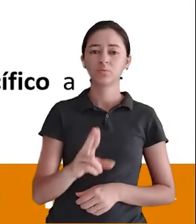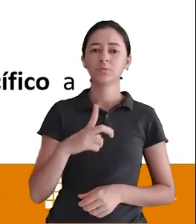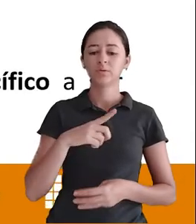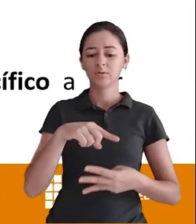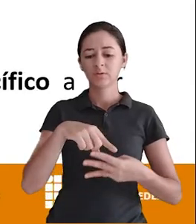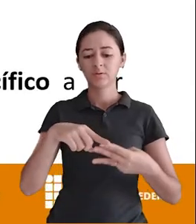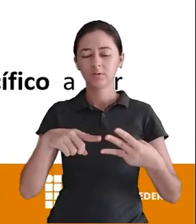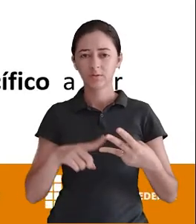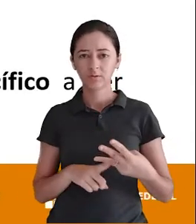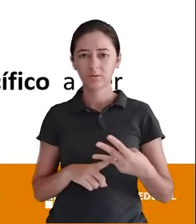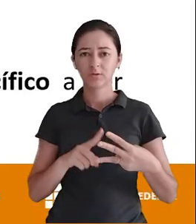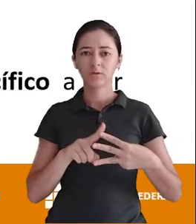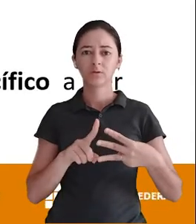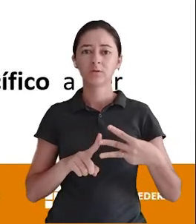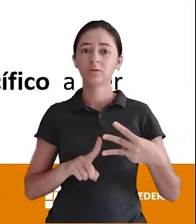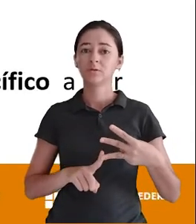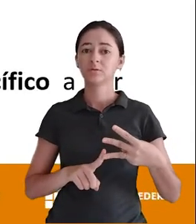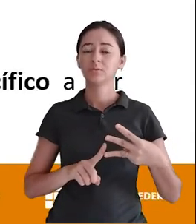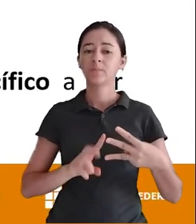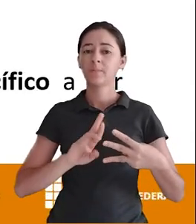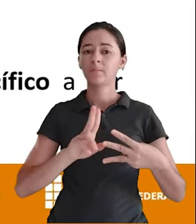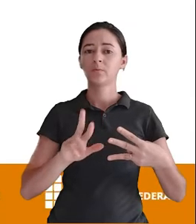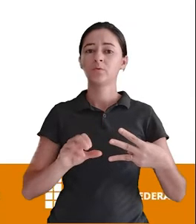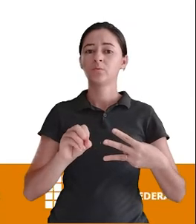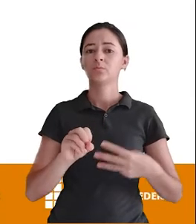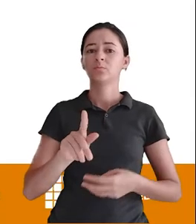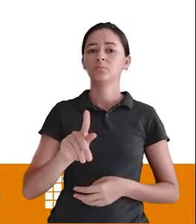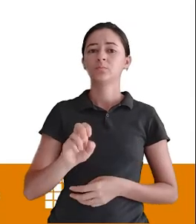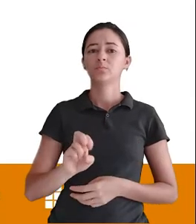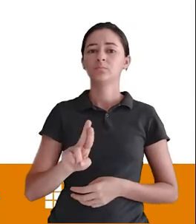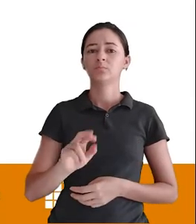De comandos Usando três operadores Diferentes Tá bom?